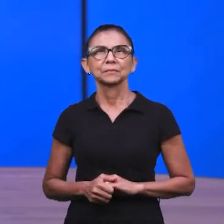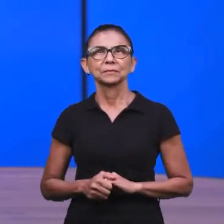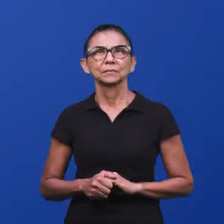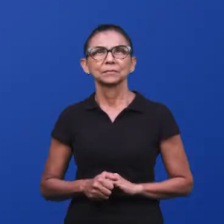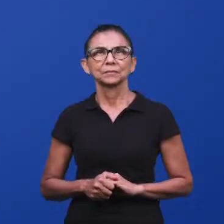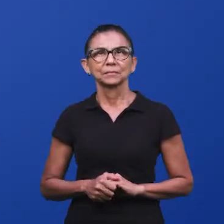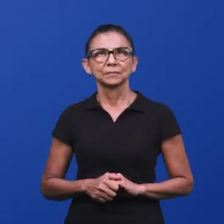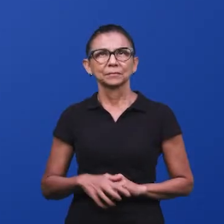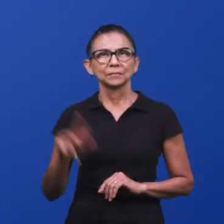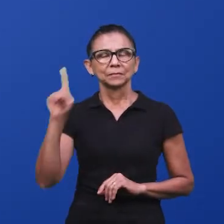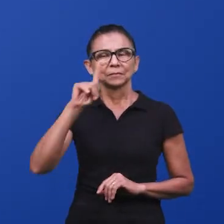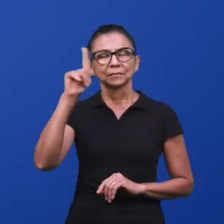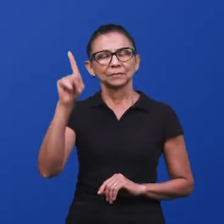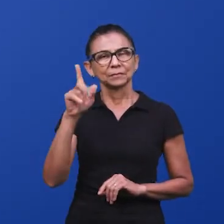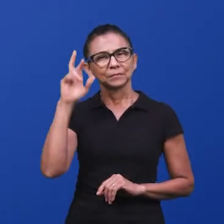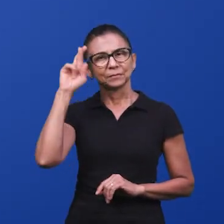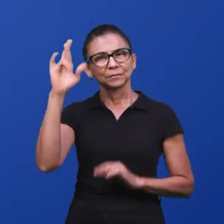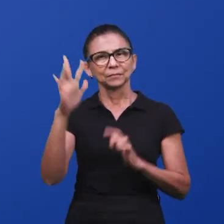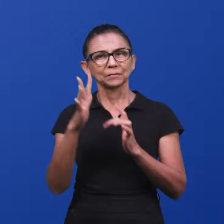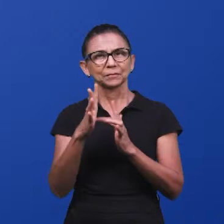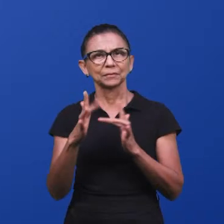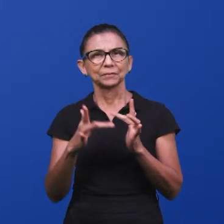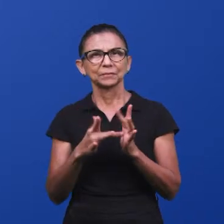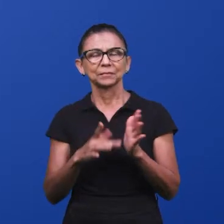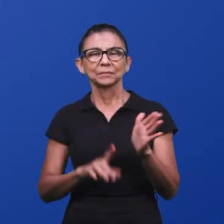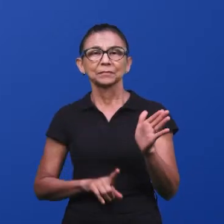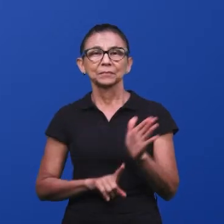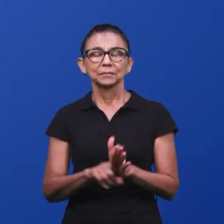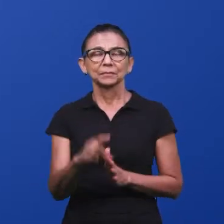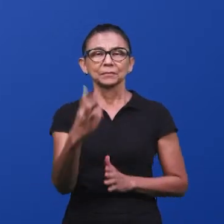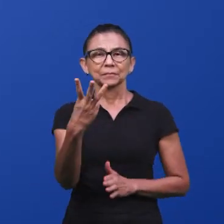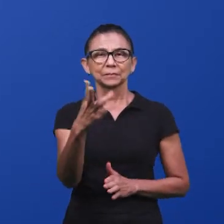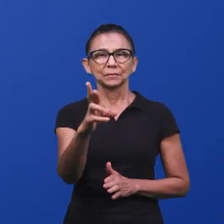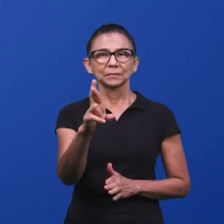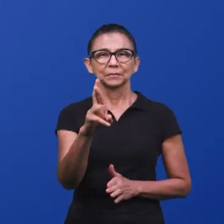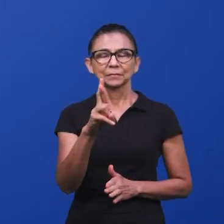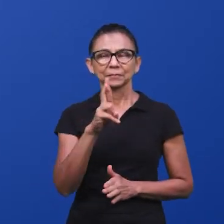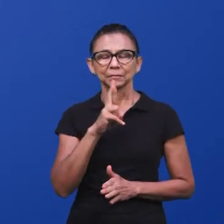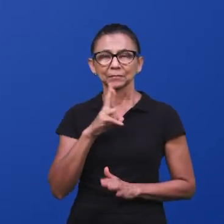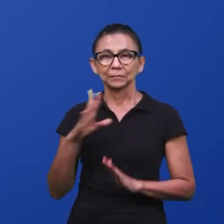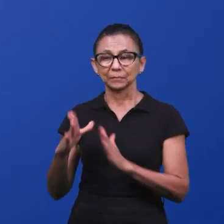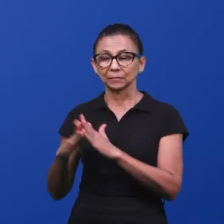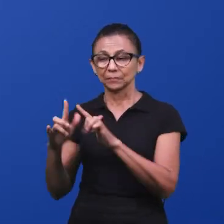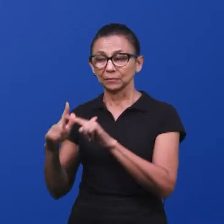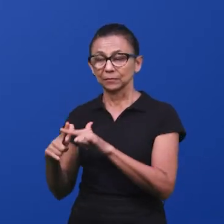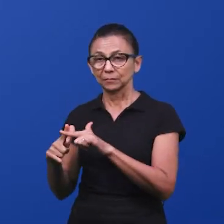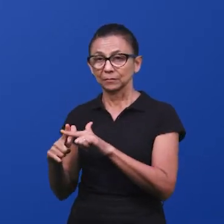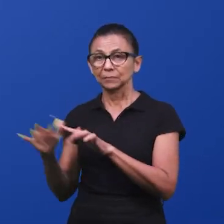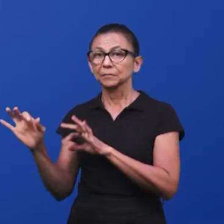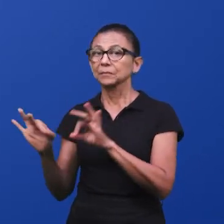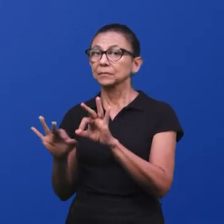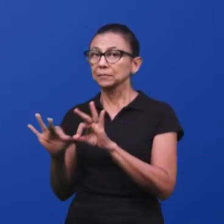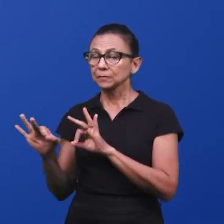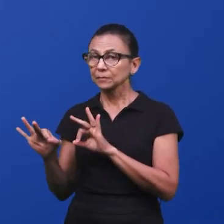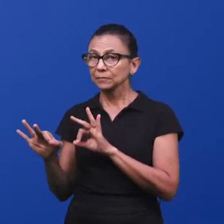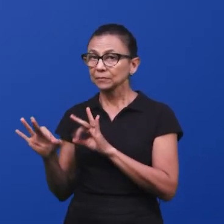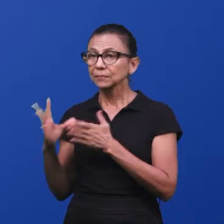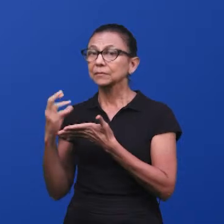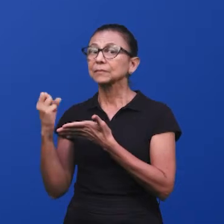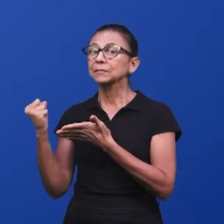Bahia. A parte, seu Jesus irmão, respondendo aqui a pergunta 3, O preparo da igreja para o